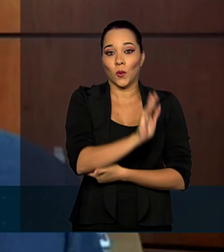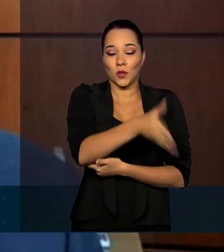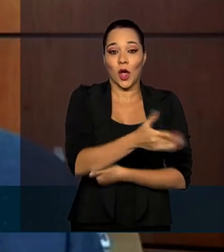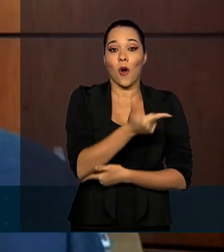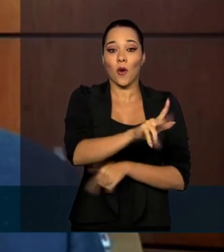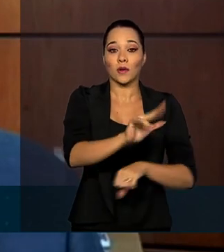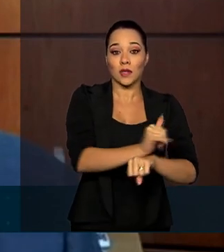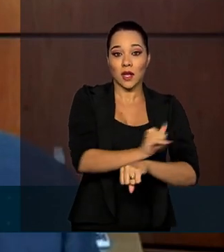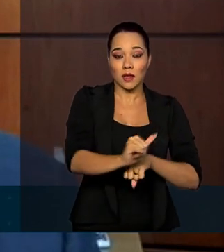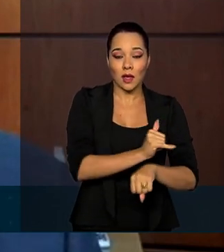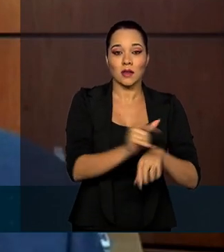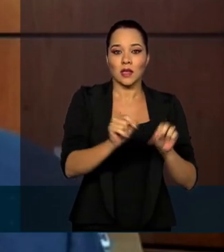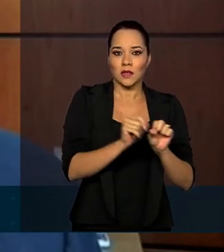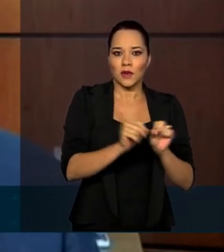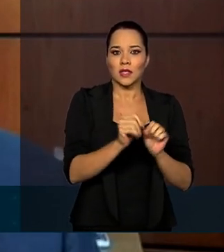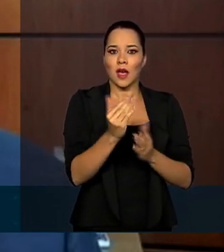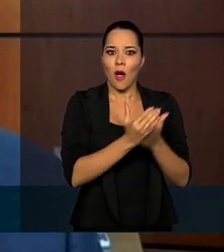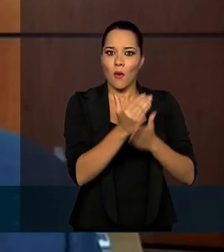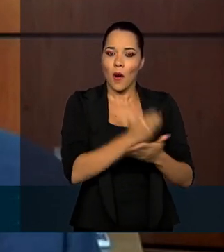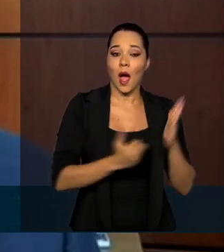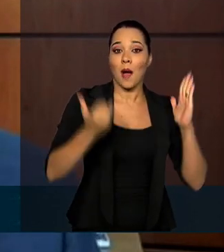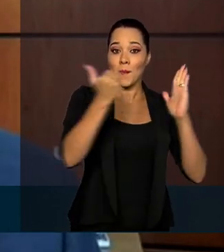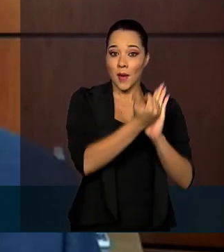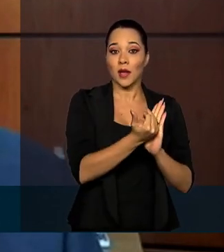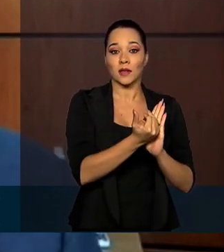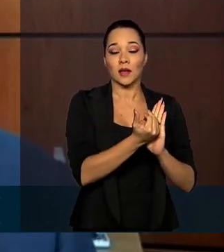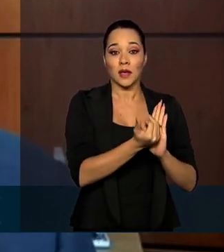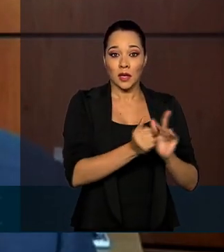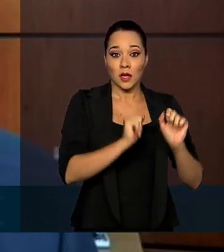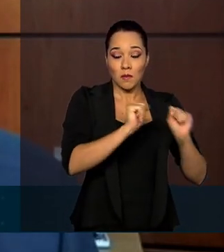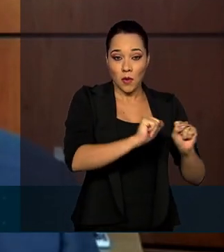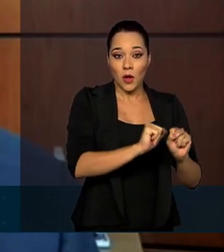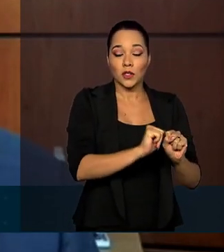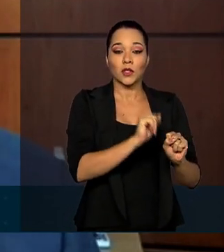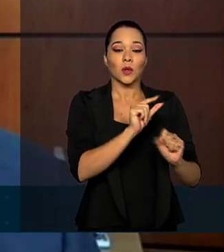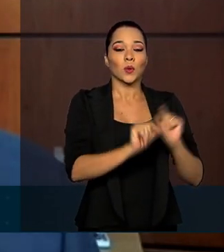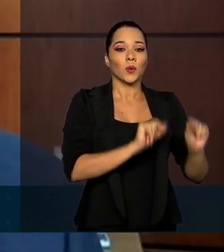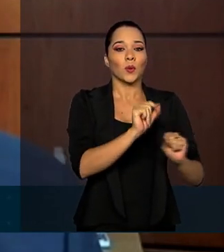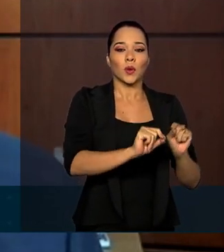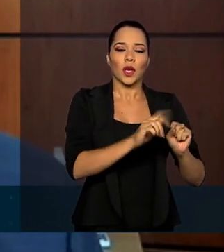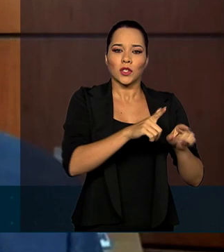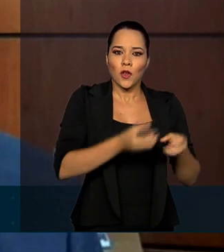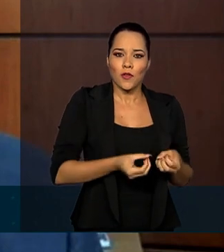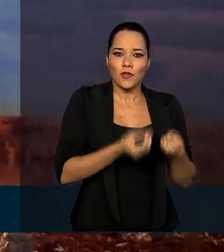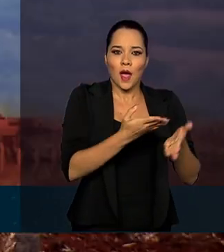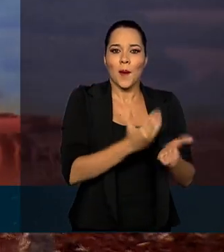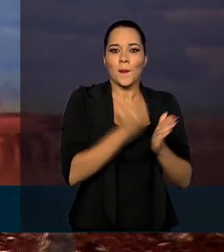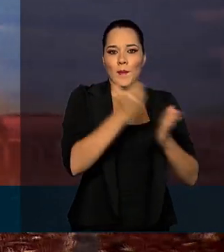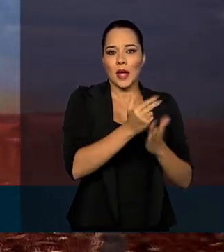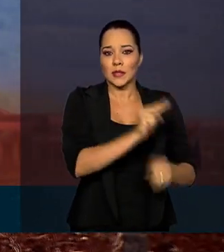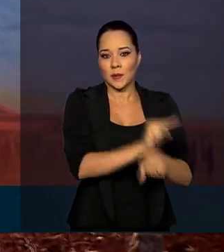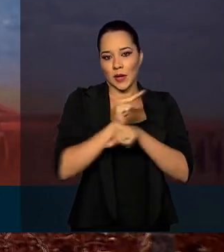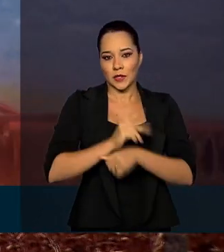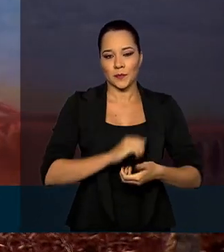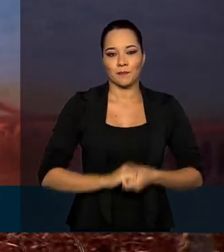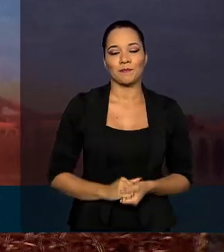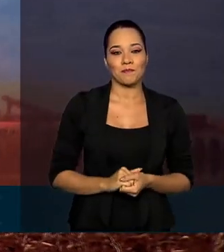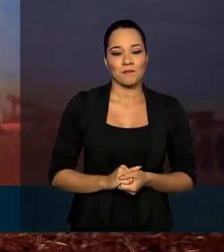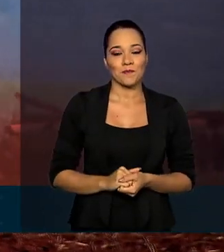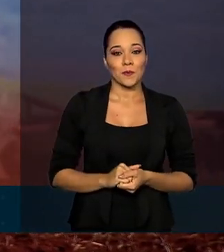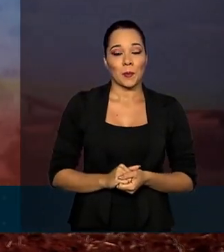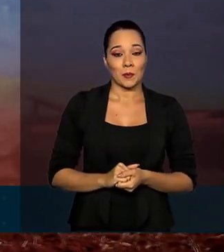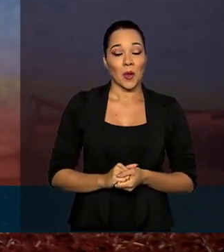de a gente fazer algum aditivo, alguma coisa que se possa fazer no sentido de ofertar mais crédito. O otimismo